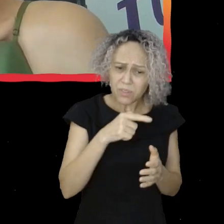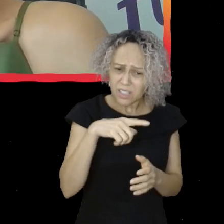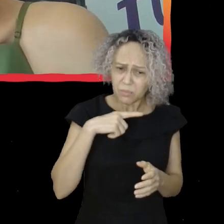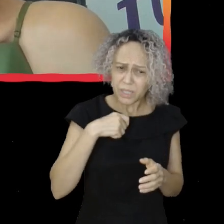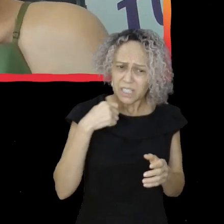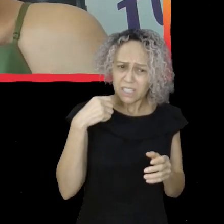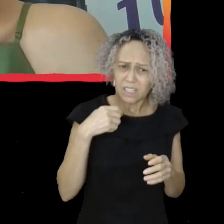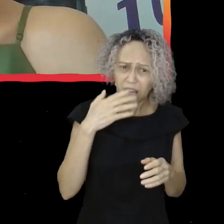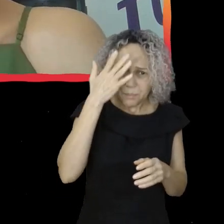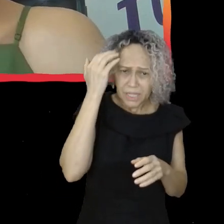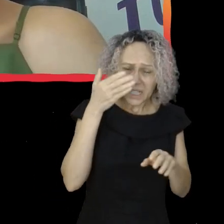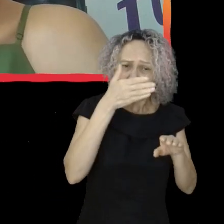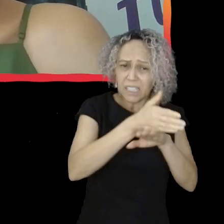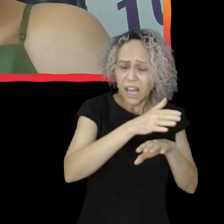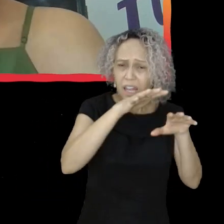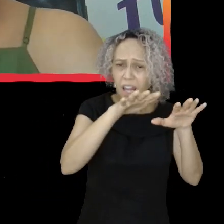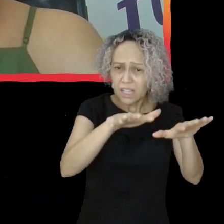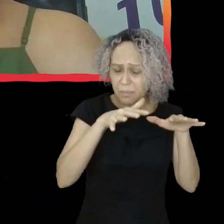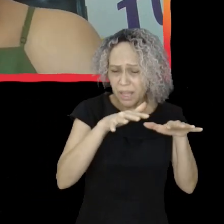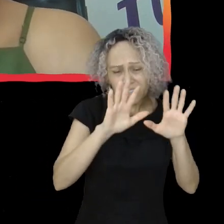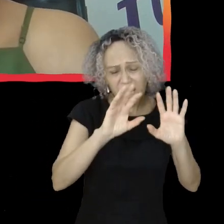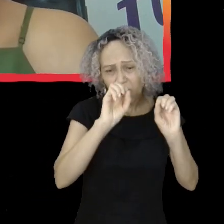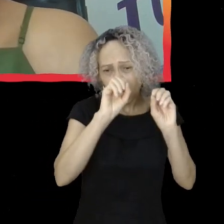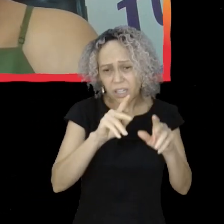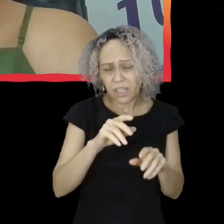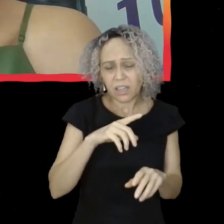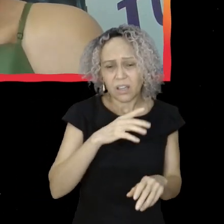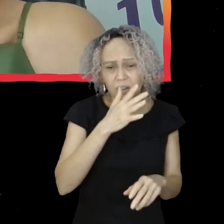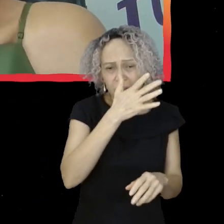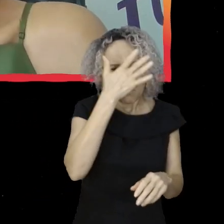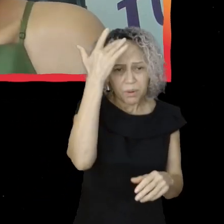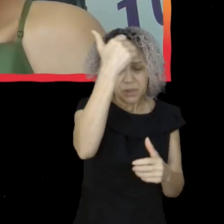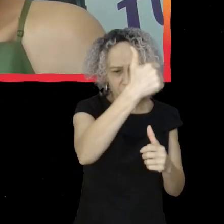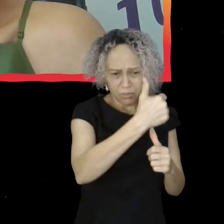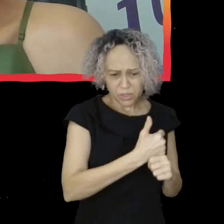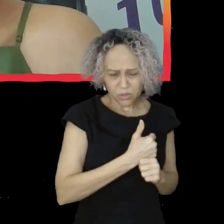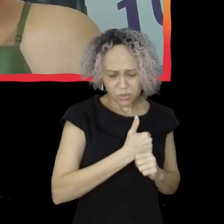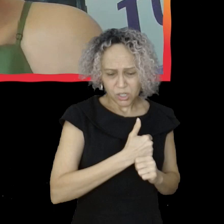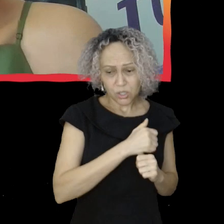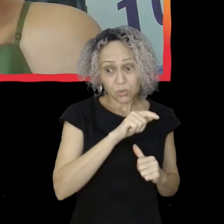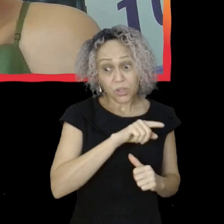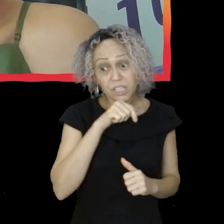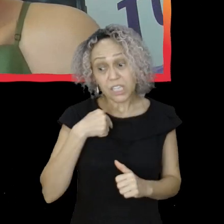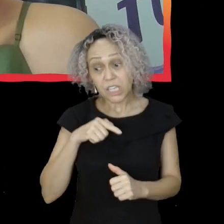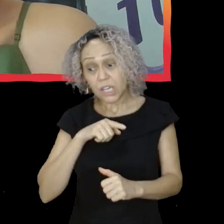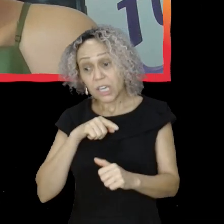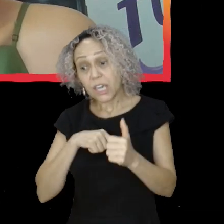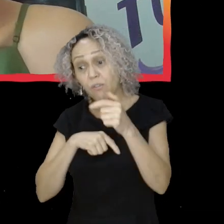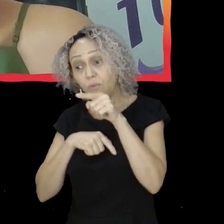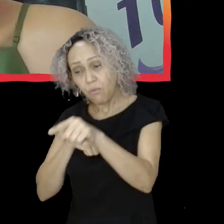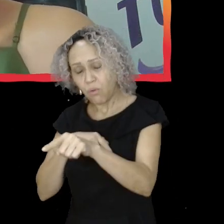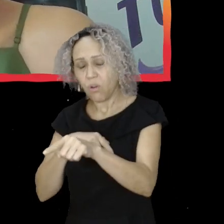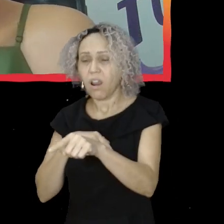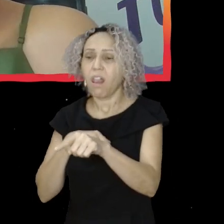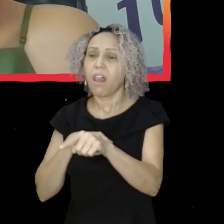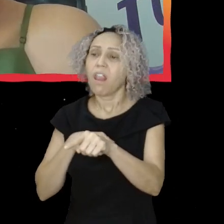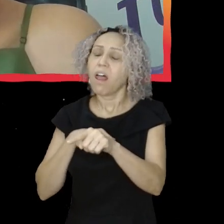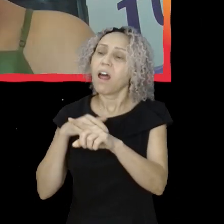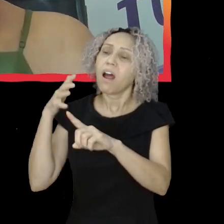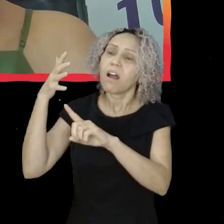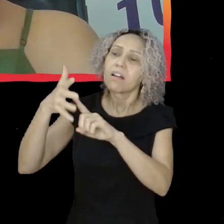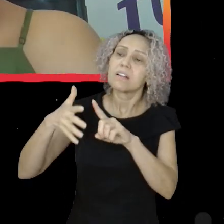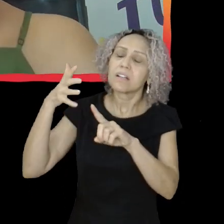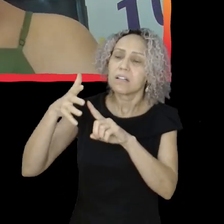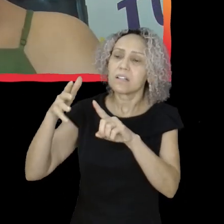eu do tempo. Foi uma casa mesmo, não foi uma escolha, assim, né, assim, foi uma tentativa e